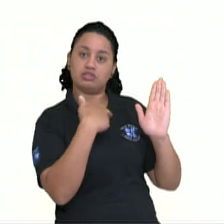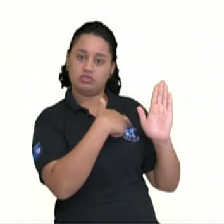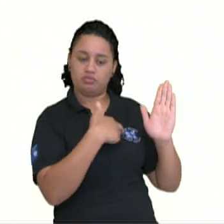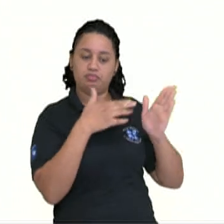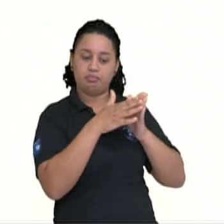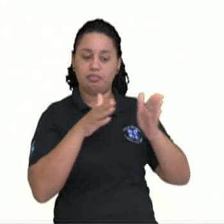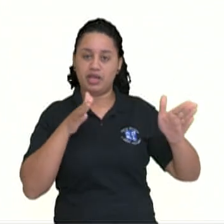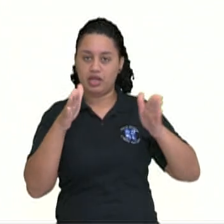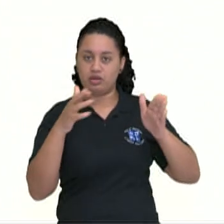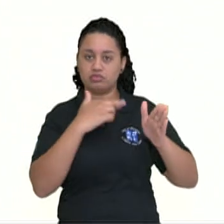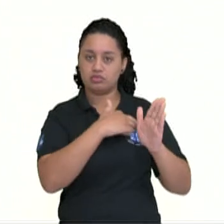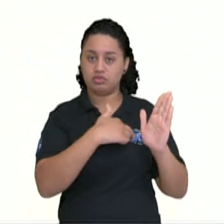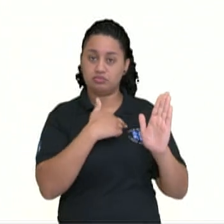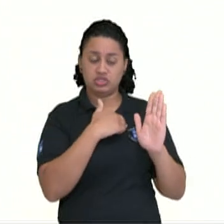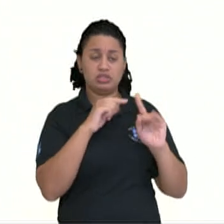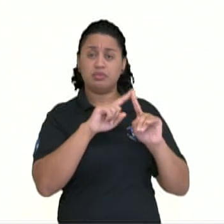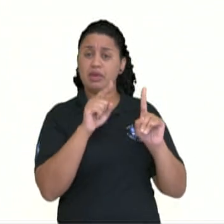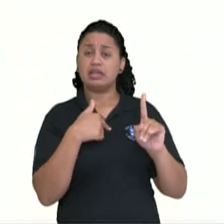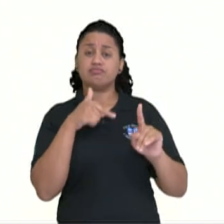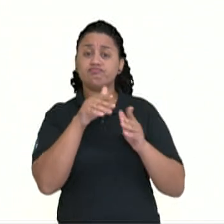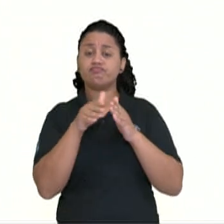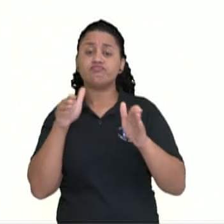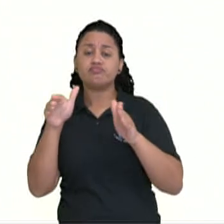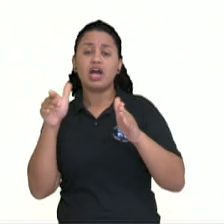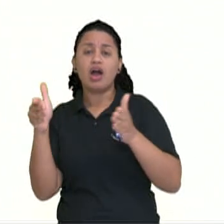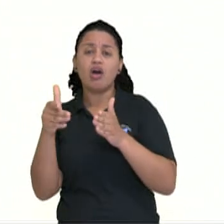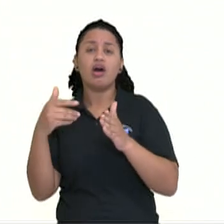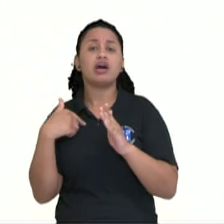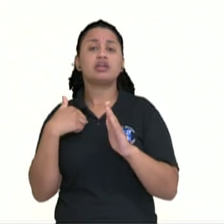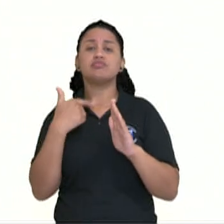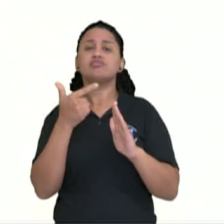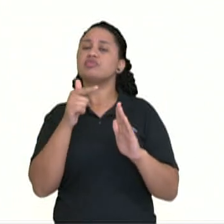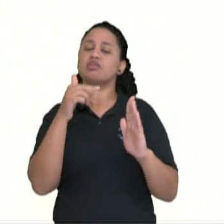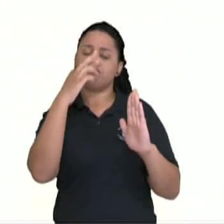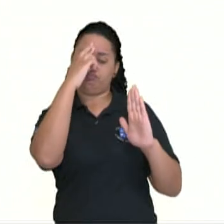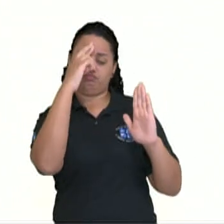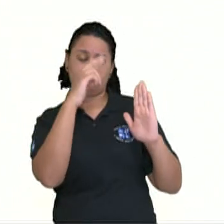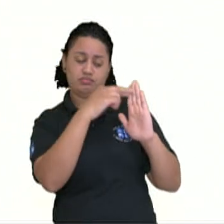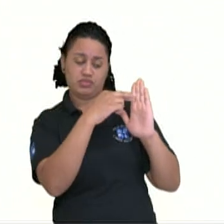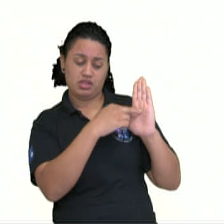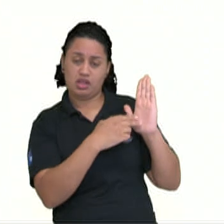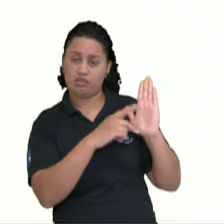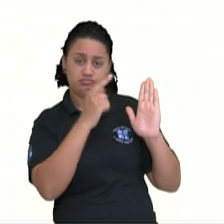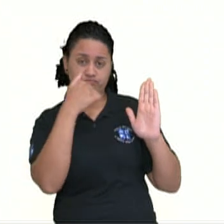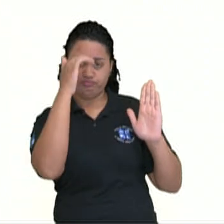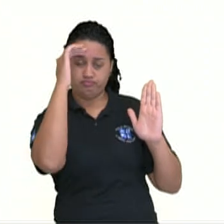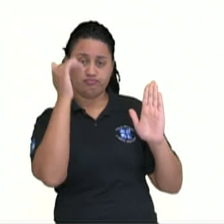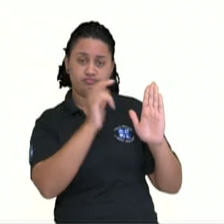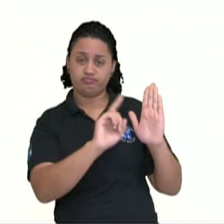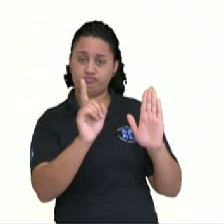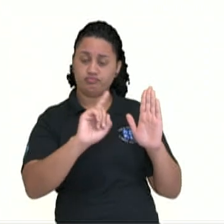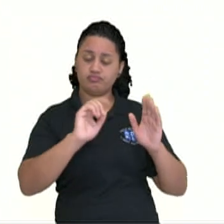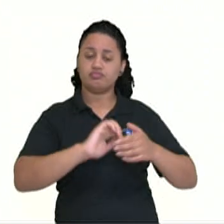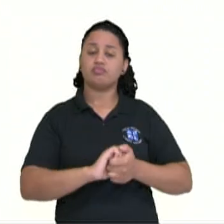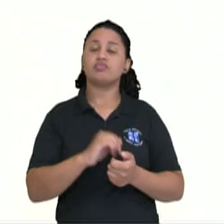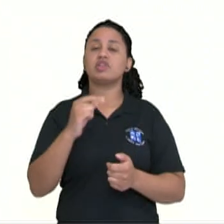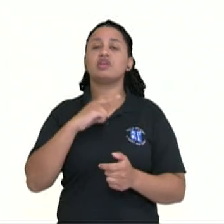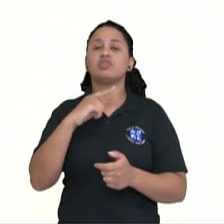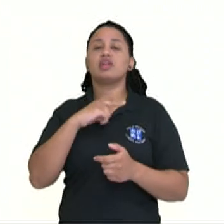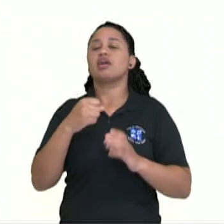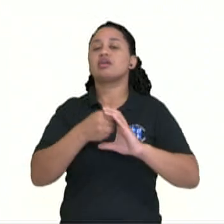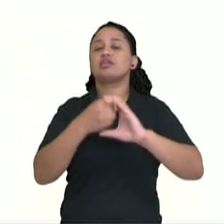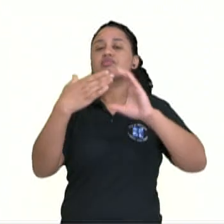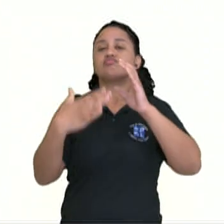Então, ele traz essa questão da identidade brasileira, tanto no personagem, quanto